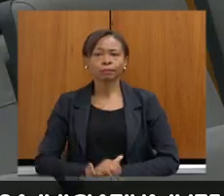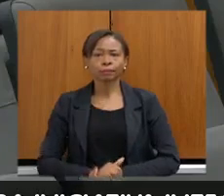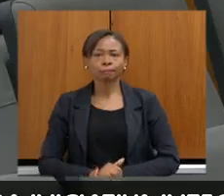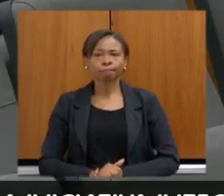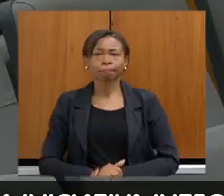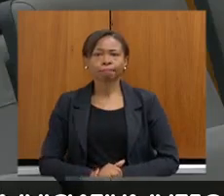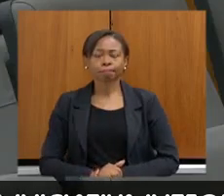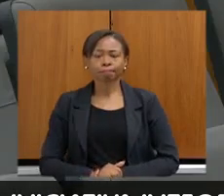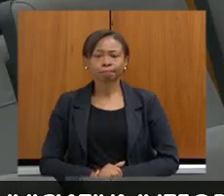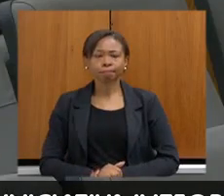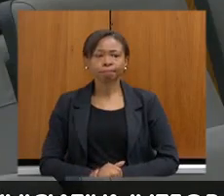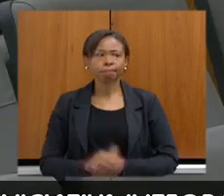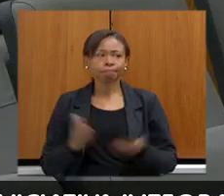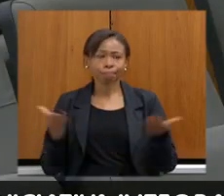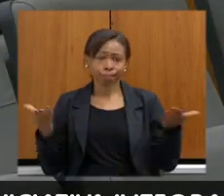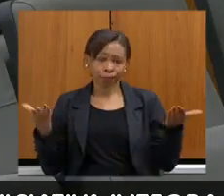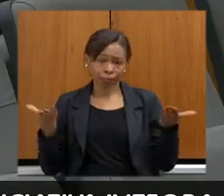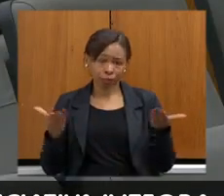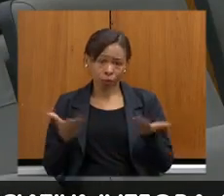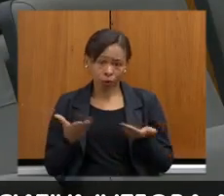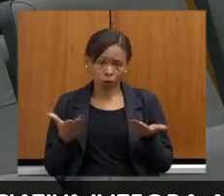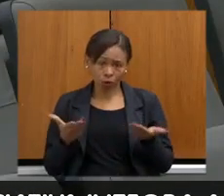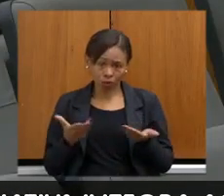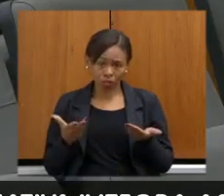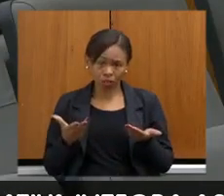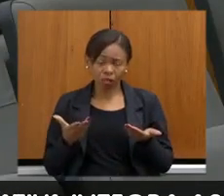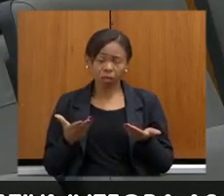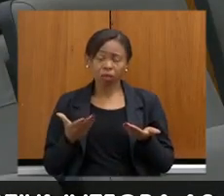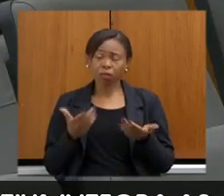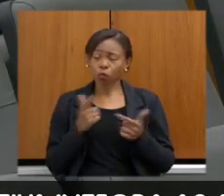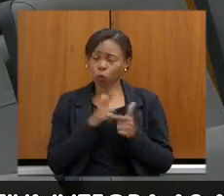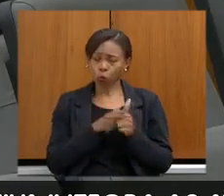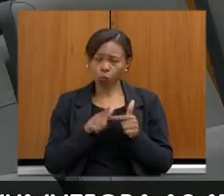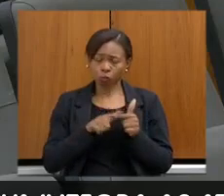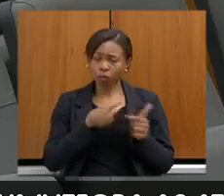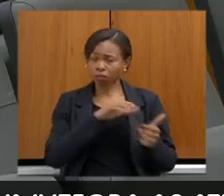Nós, agora, com a situação mundial que encontramos,